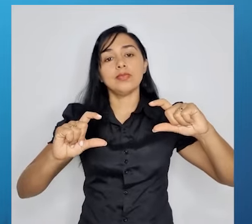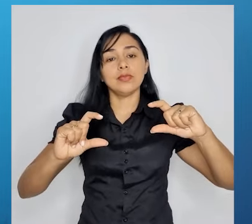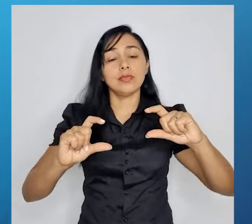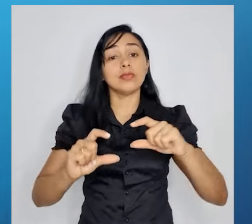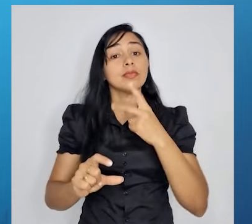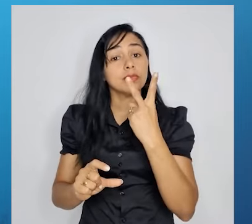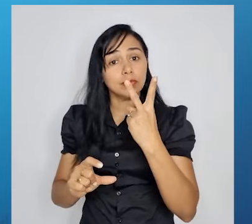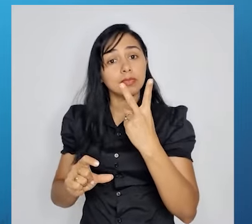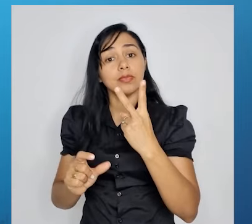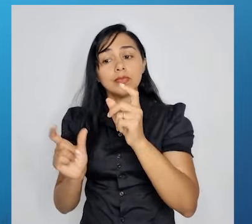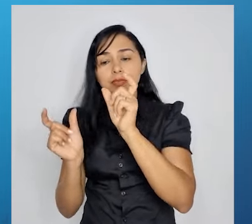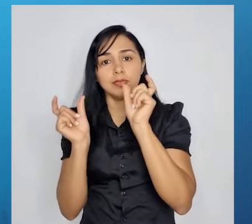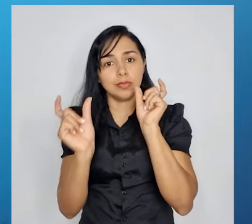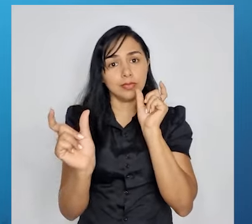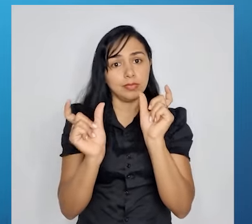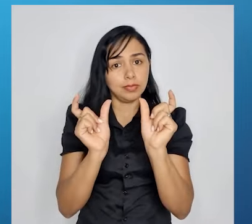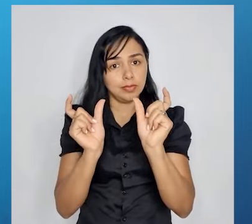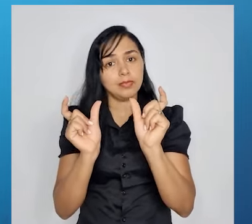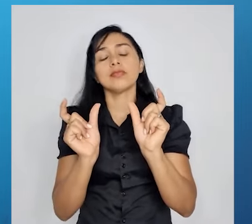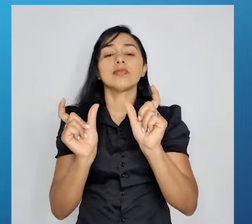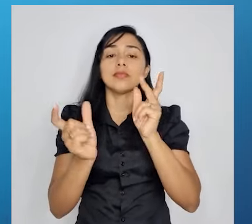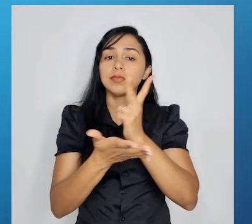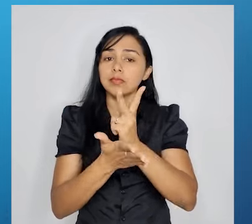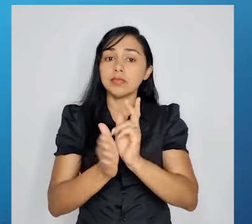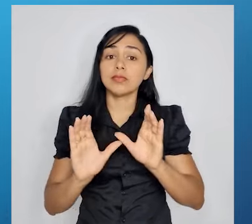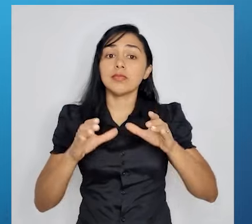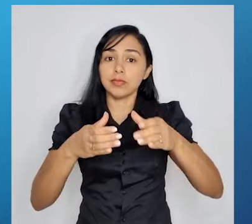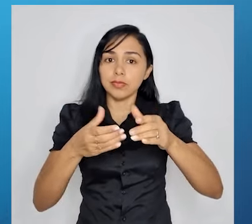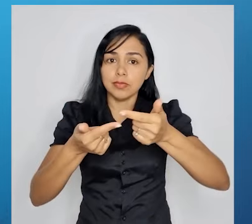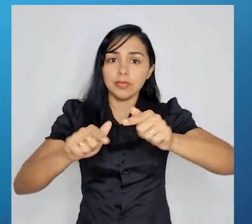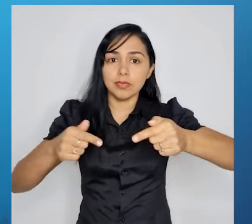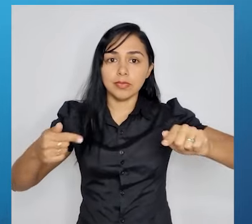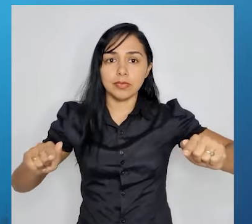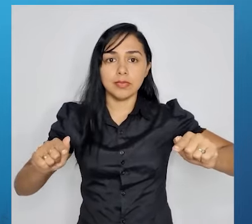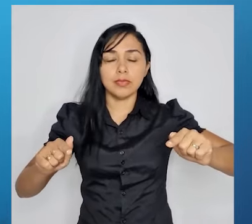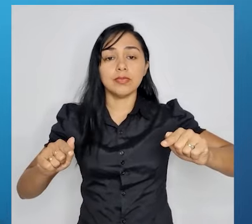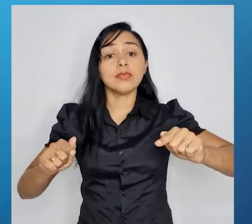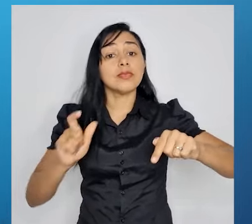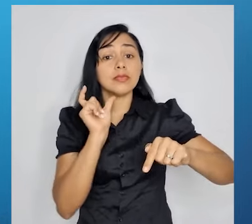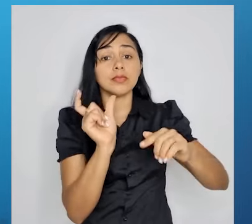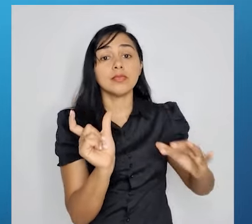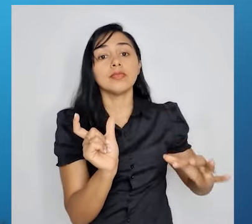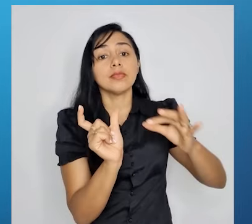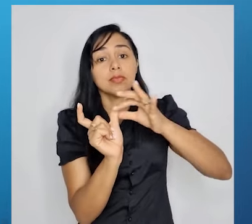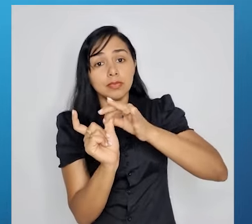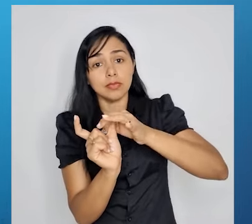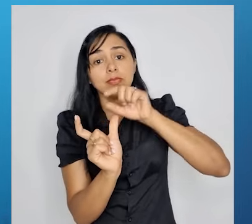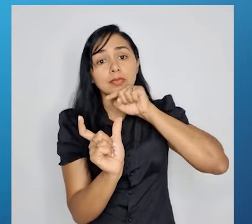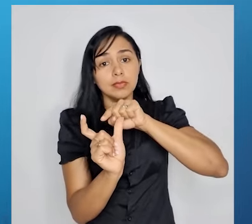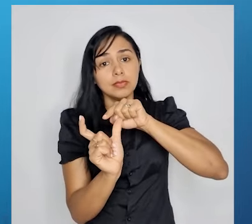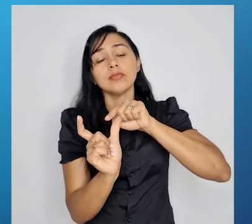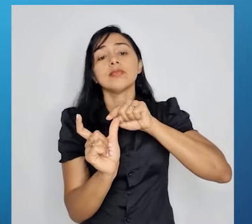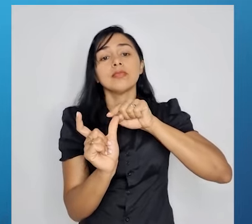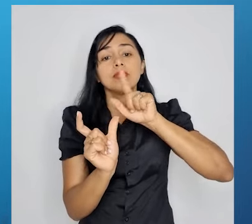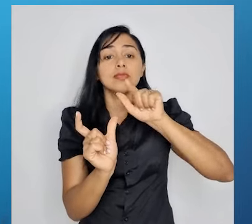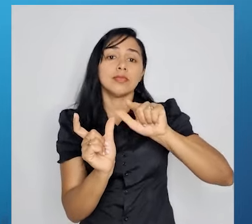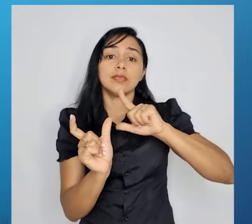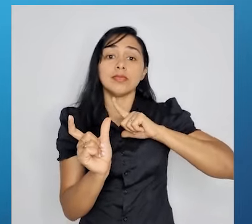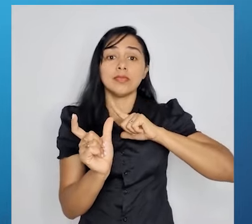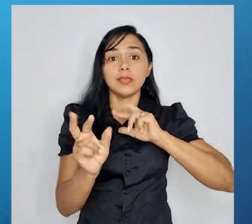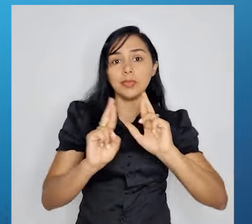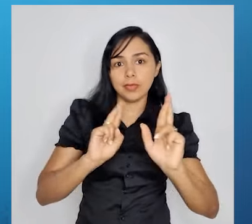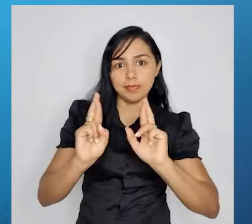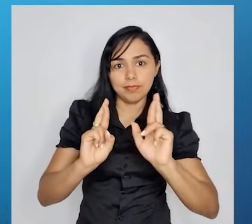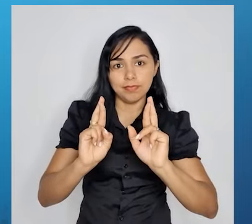da mesma classe gramatical. E essa conjunção estabelece uma relação